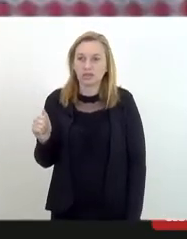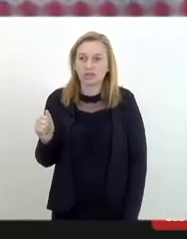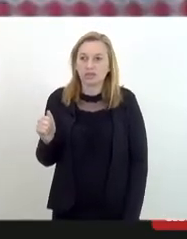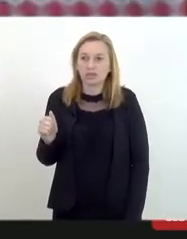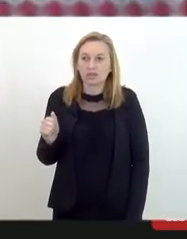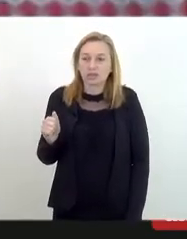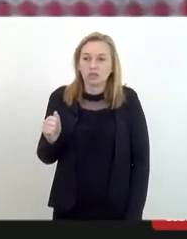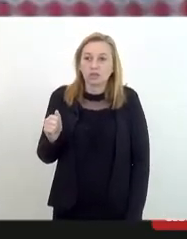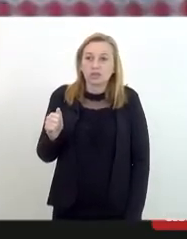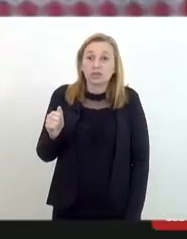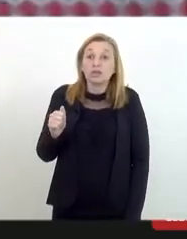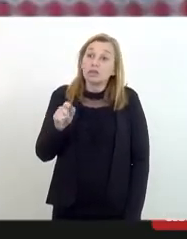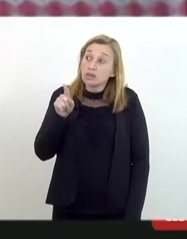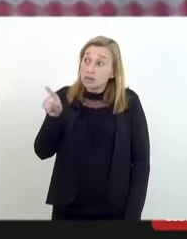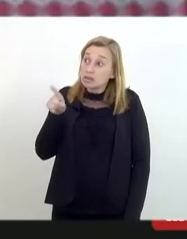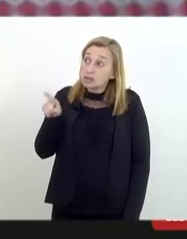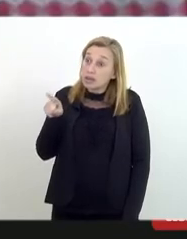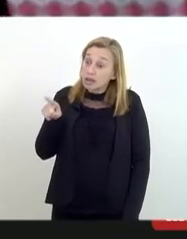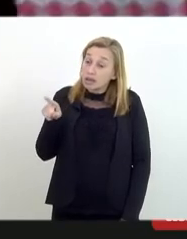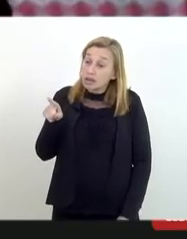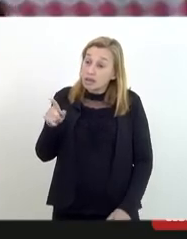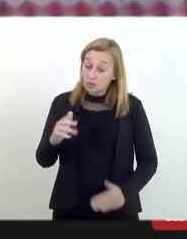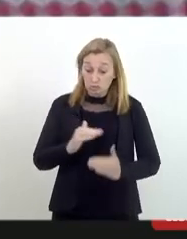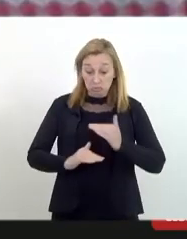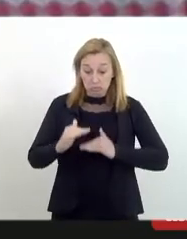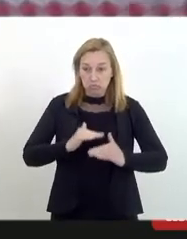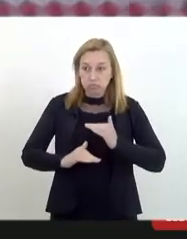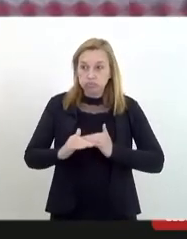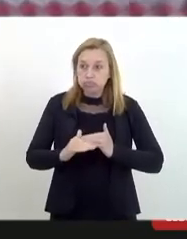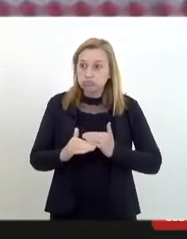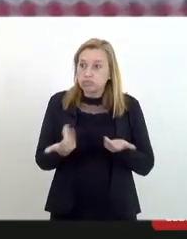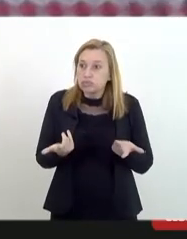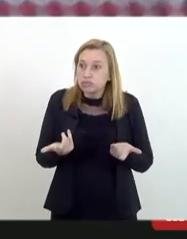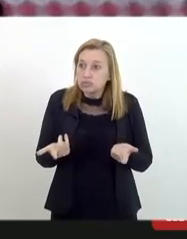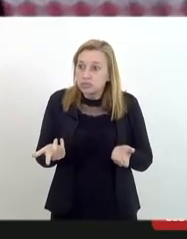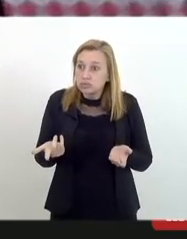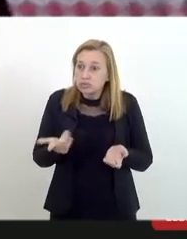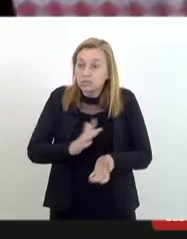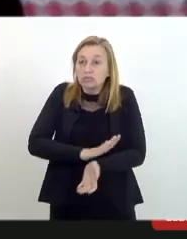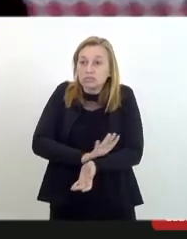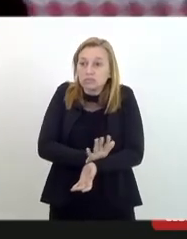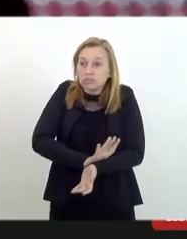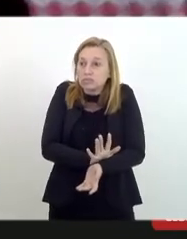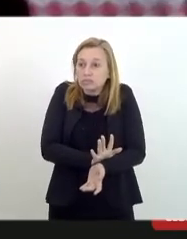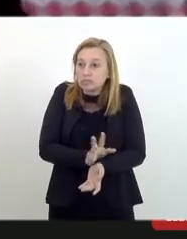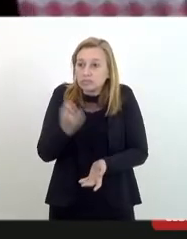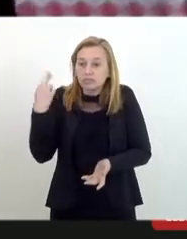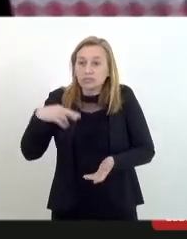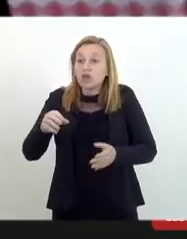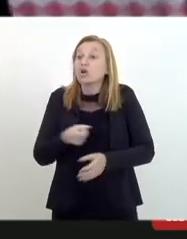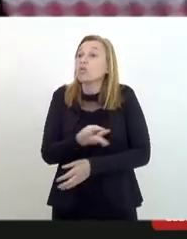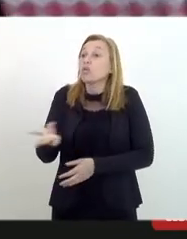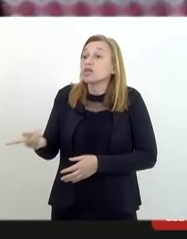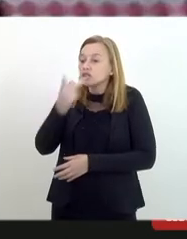isso reitera os processos de racismo inclusive contra os refugiados africanos que nós temos no Brasil